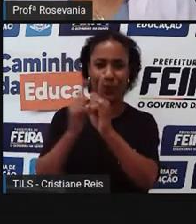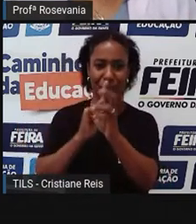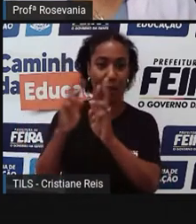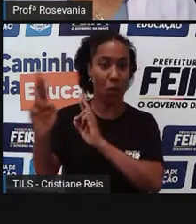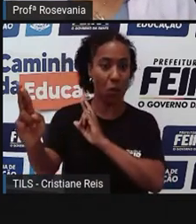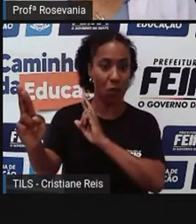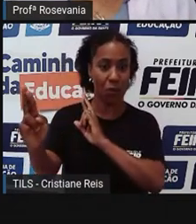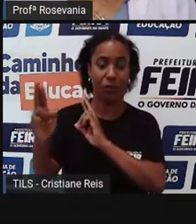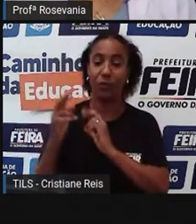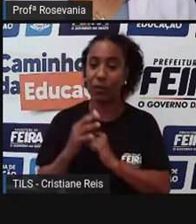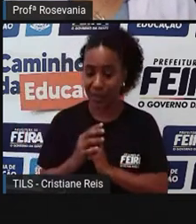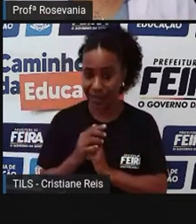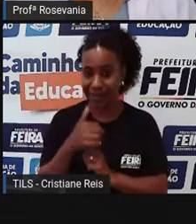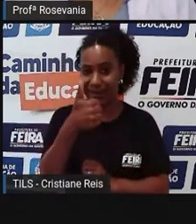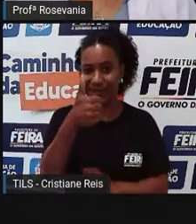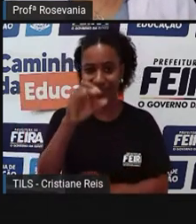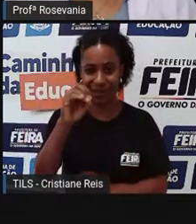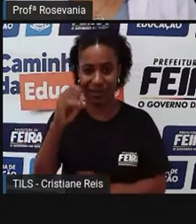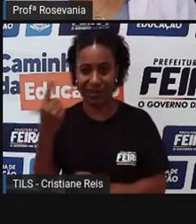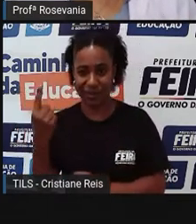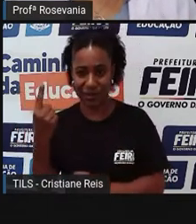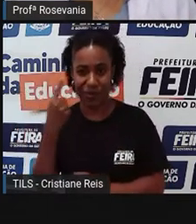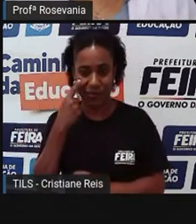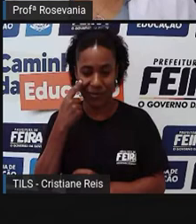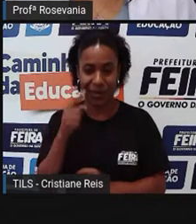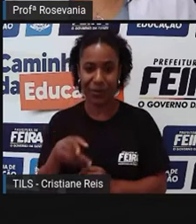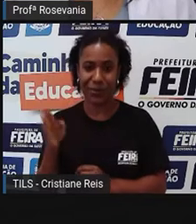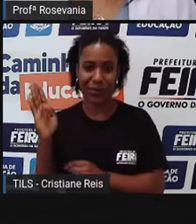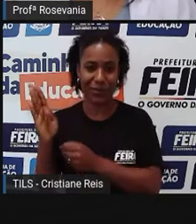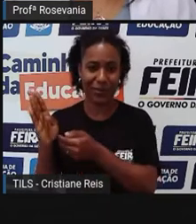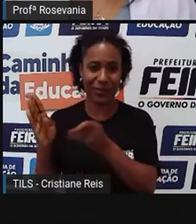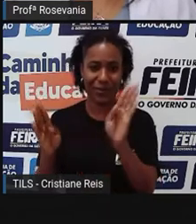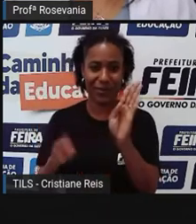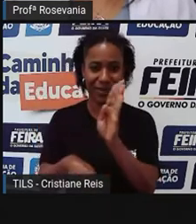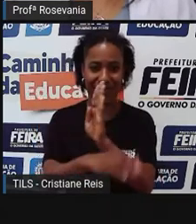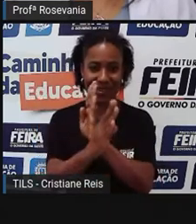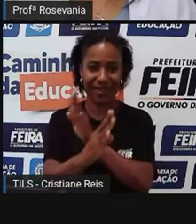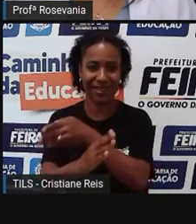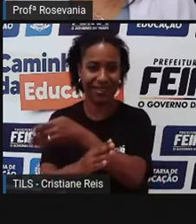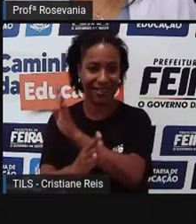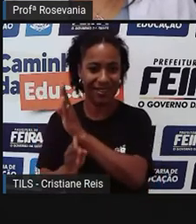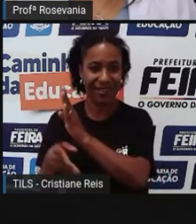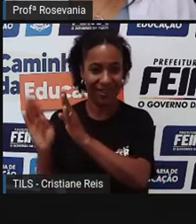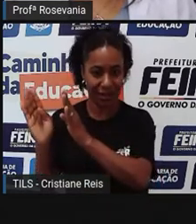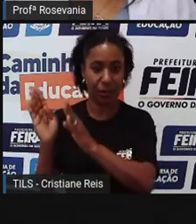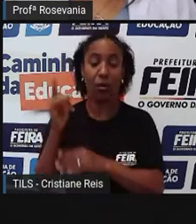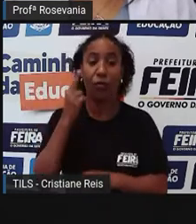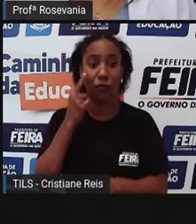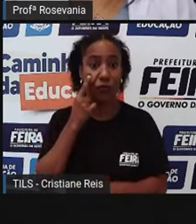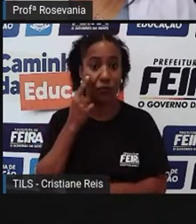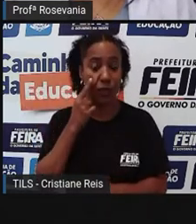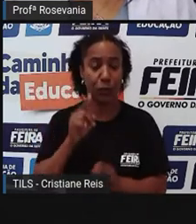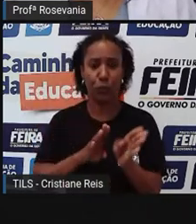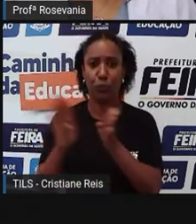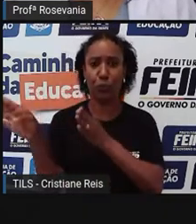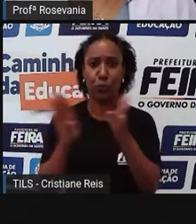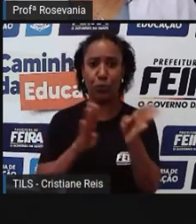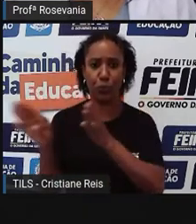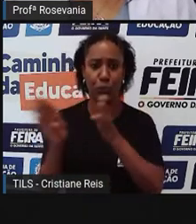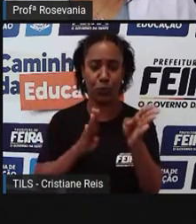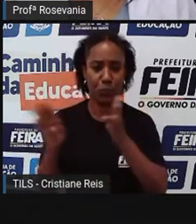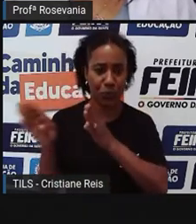a gente tem a 101, né, e aí, de qualquer forma, vocês vão perceber que essas vias aí, elas